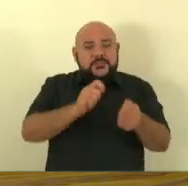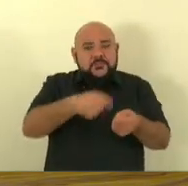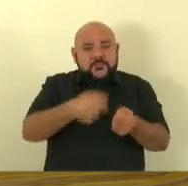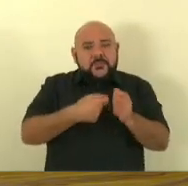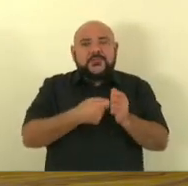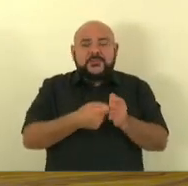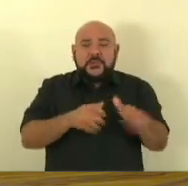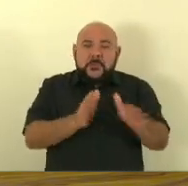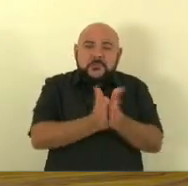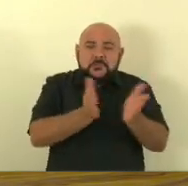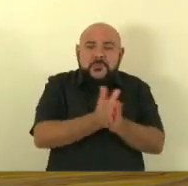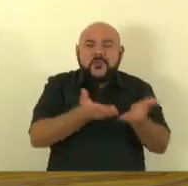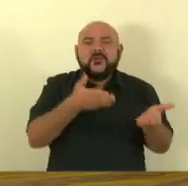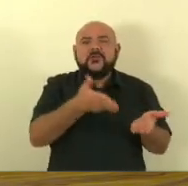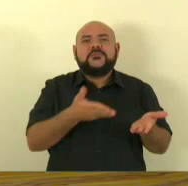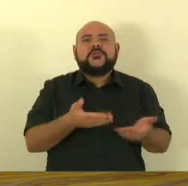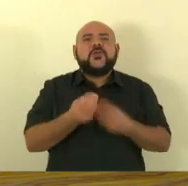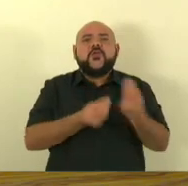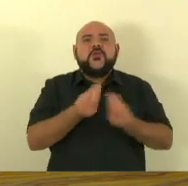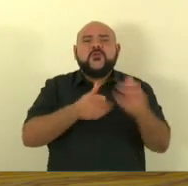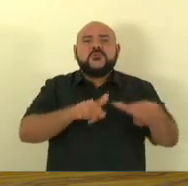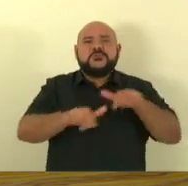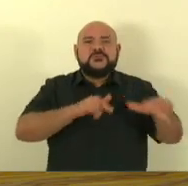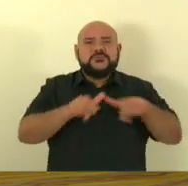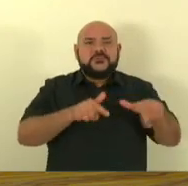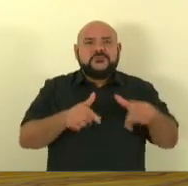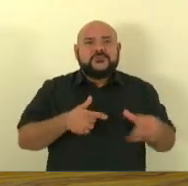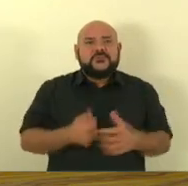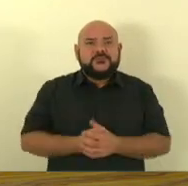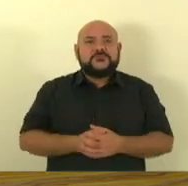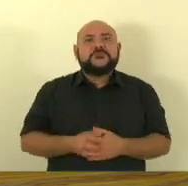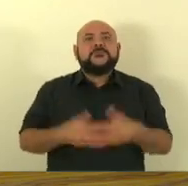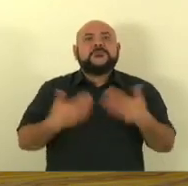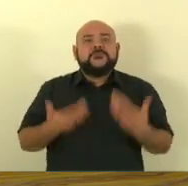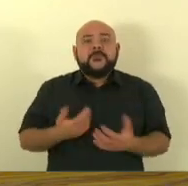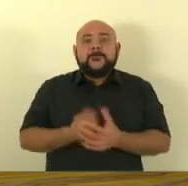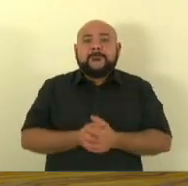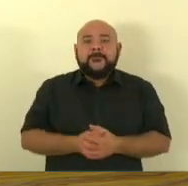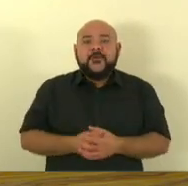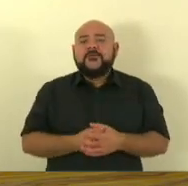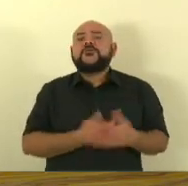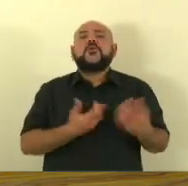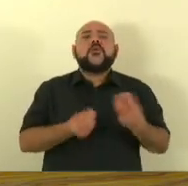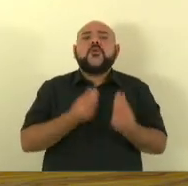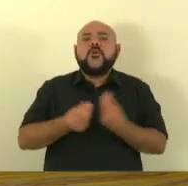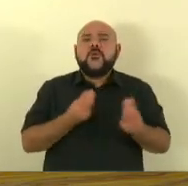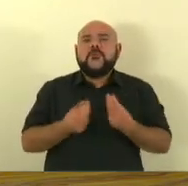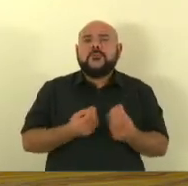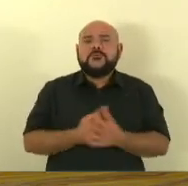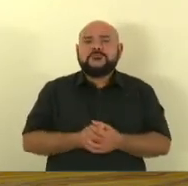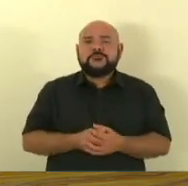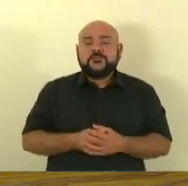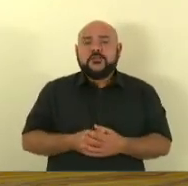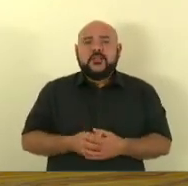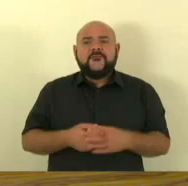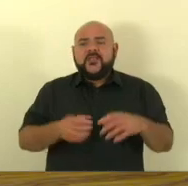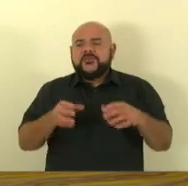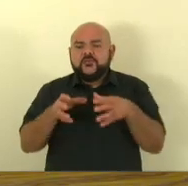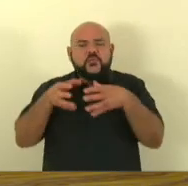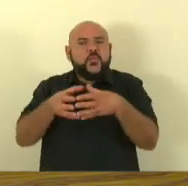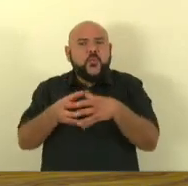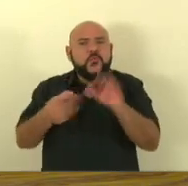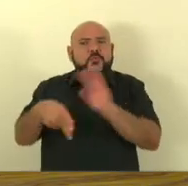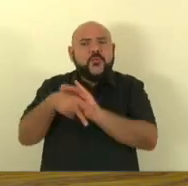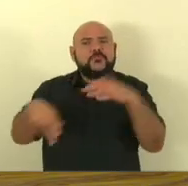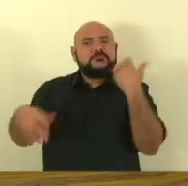nessa bacia do Rio Doce então é lamentável esse nível de ecoterrorismo irresponsável que ONGs e burocratas que